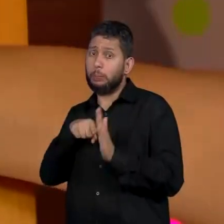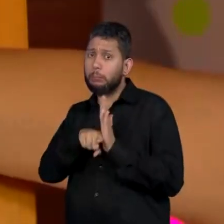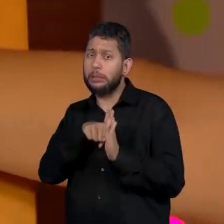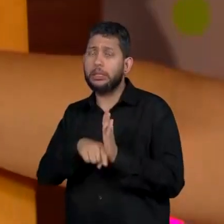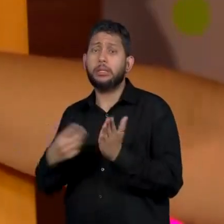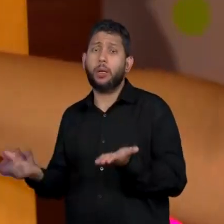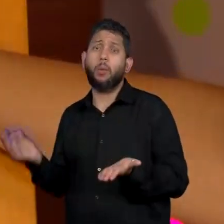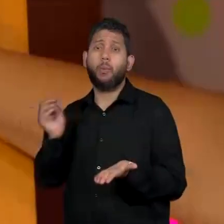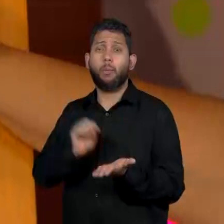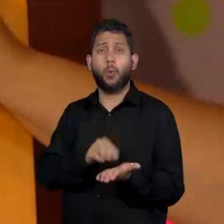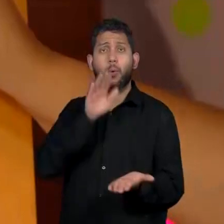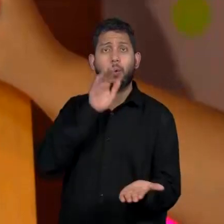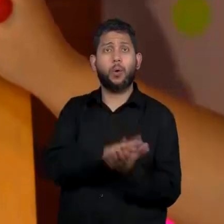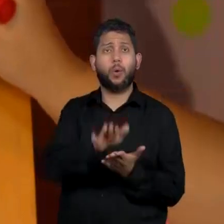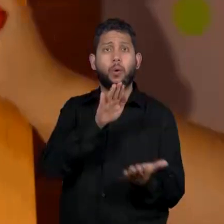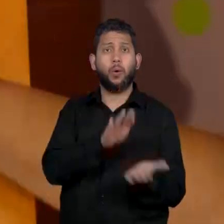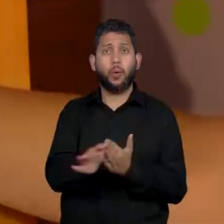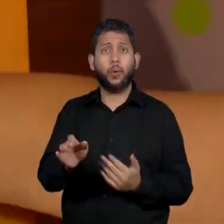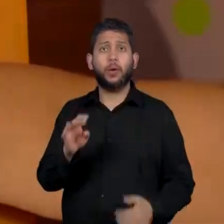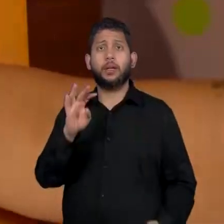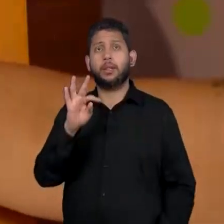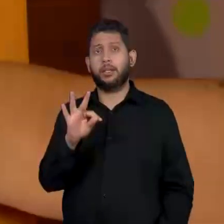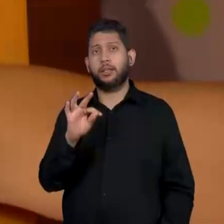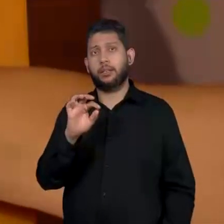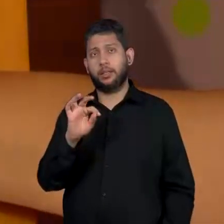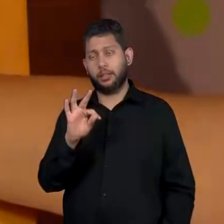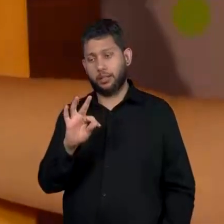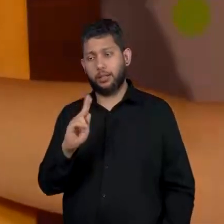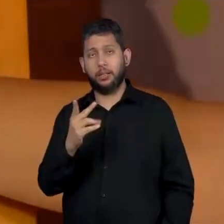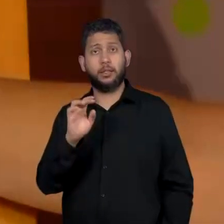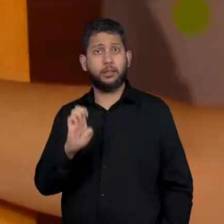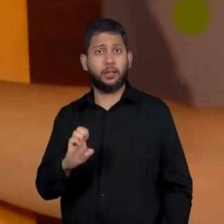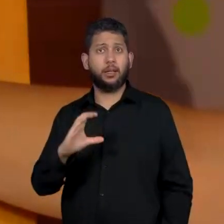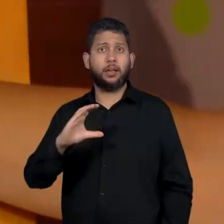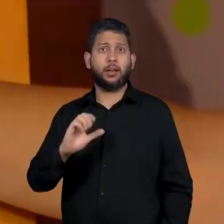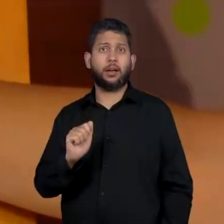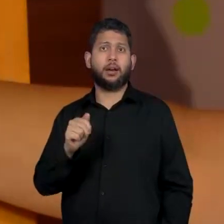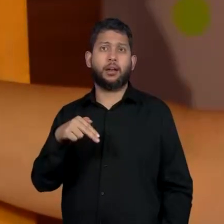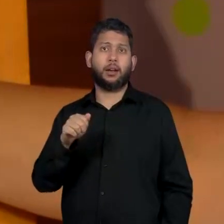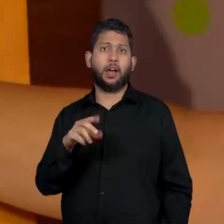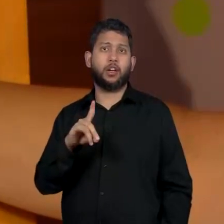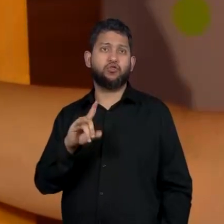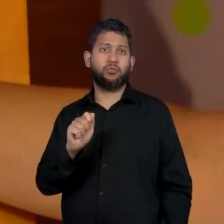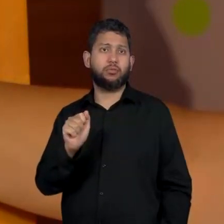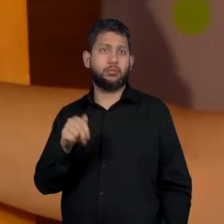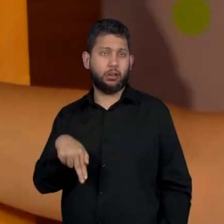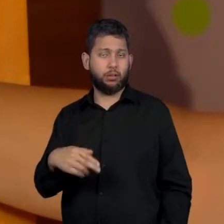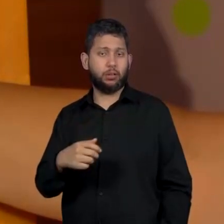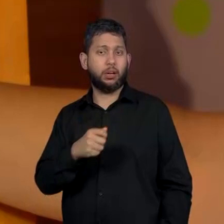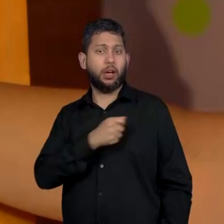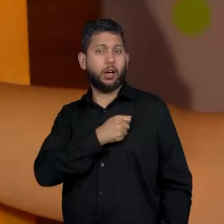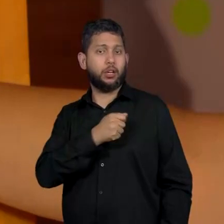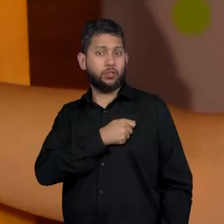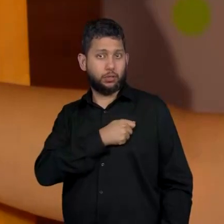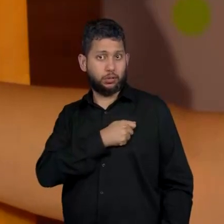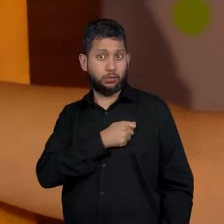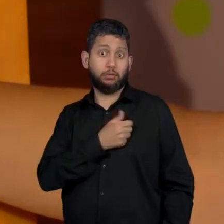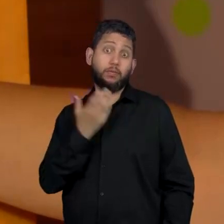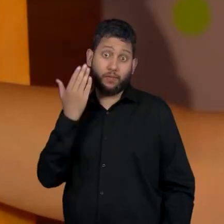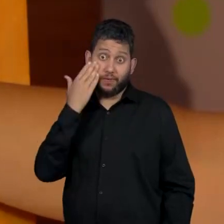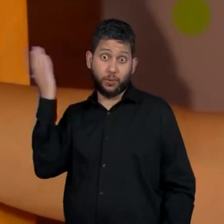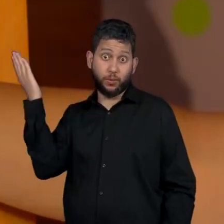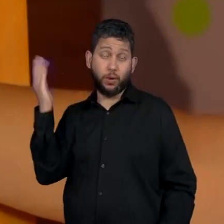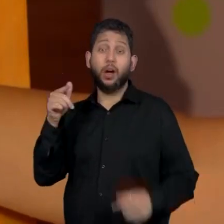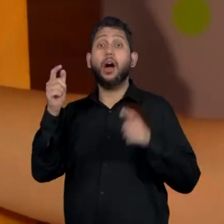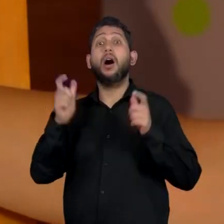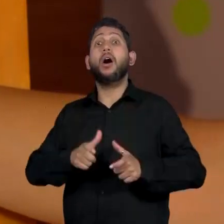Revista Científica de Canadian Entomology. Eu tenho um nome da fonte, de onde